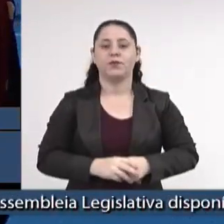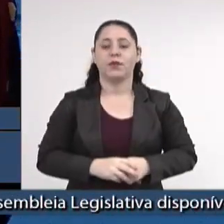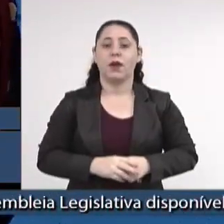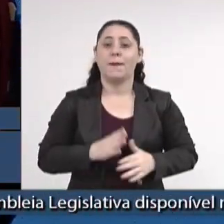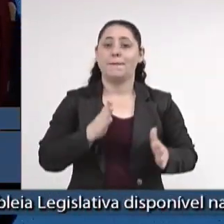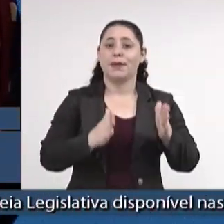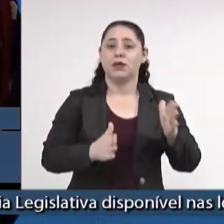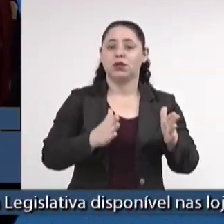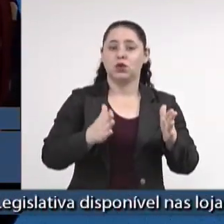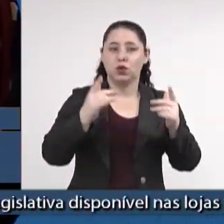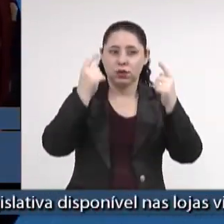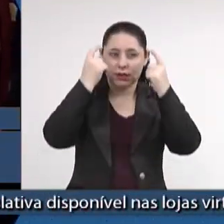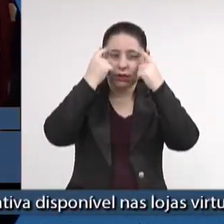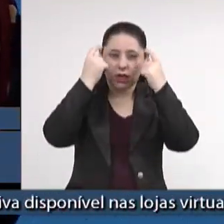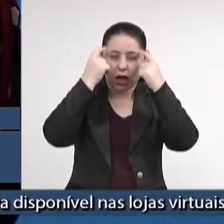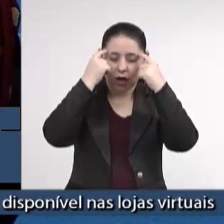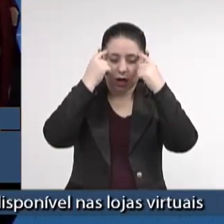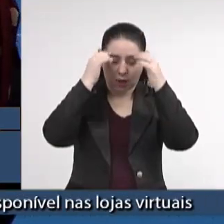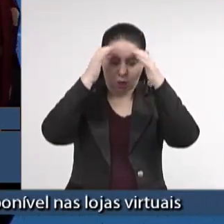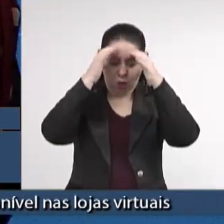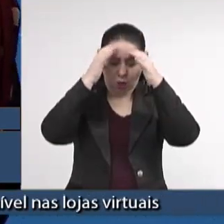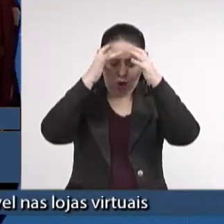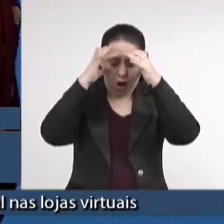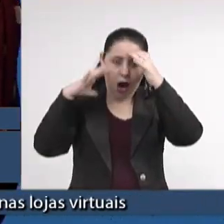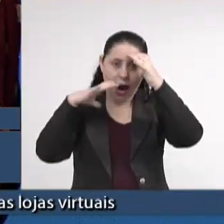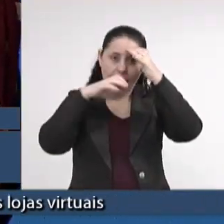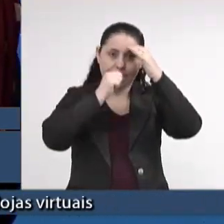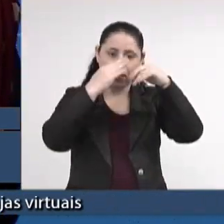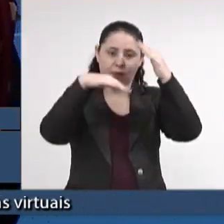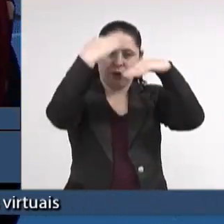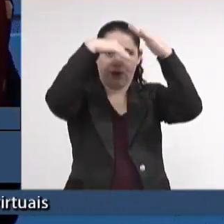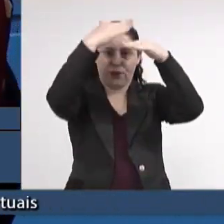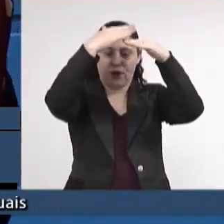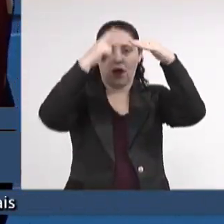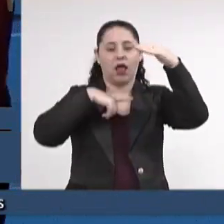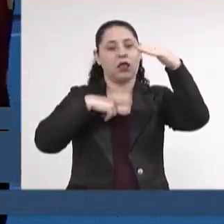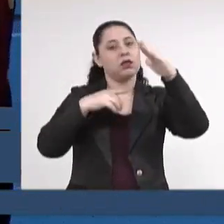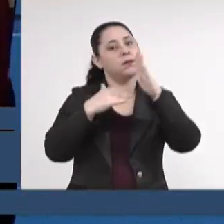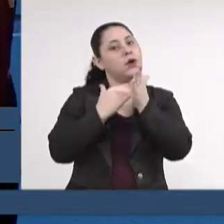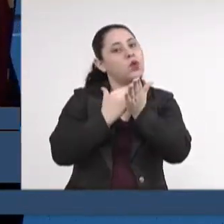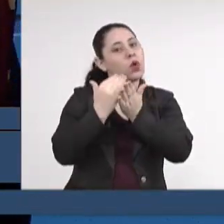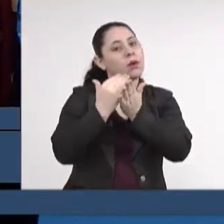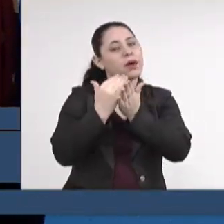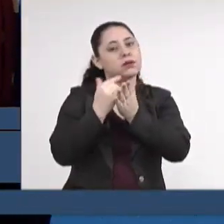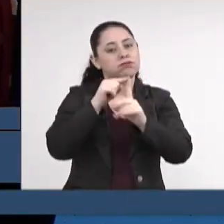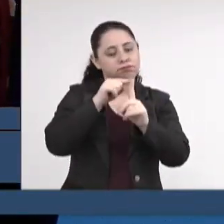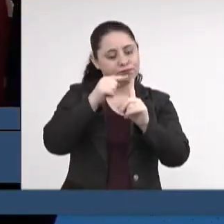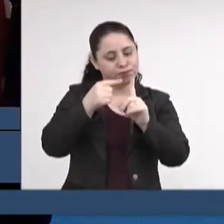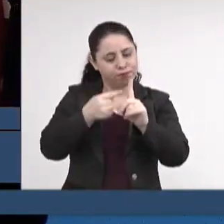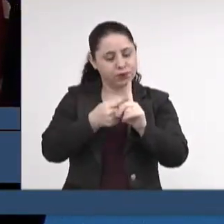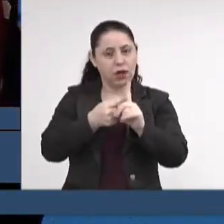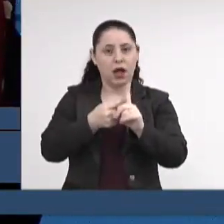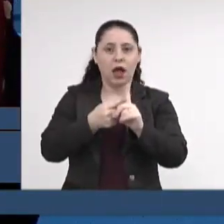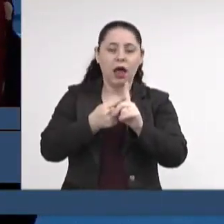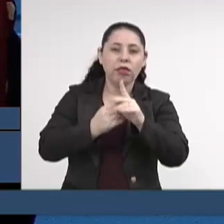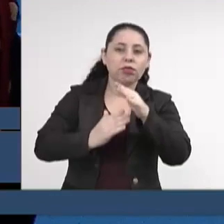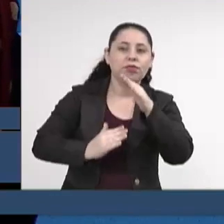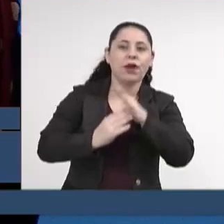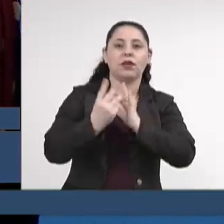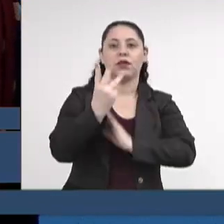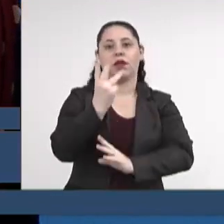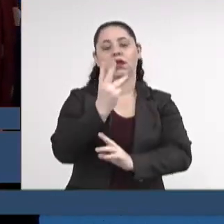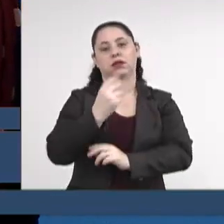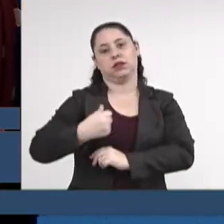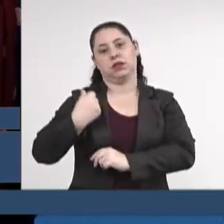fase em que o cérebro se desenvolve mais rapidamente vai desde a concepção até os 3 anos